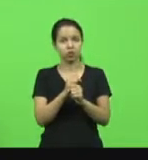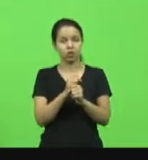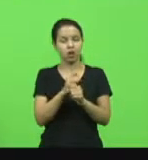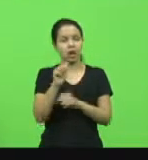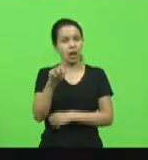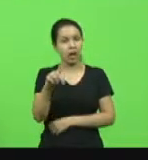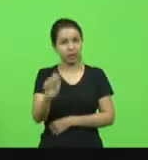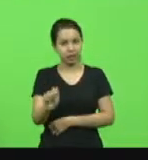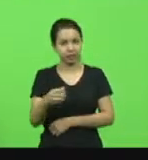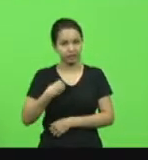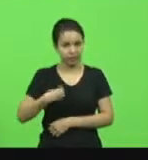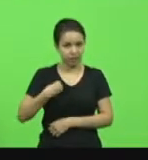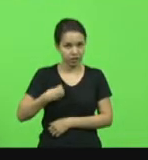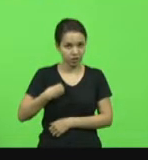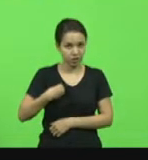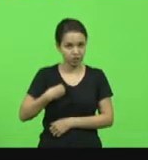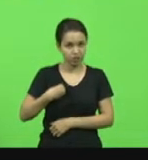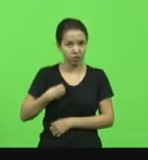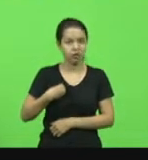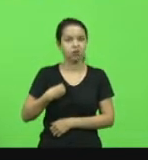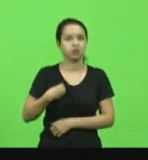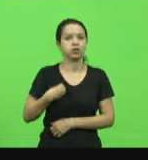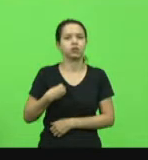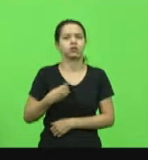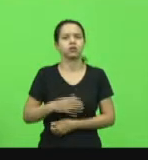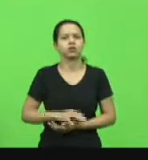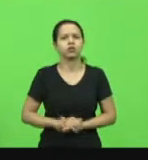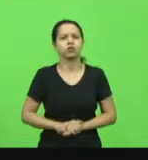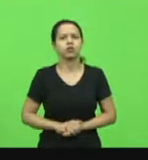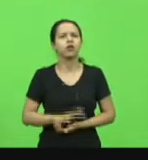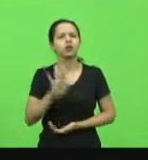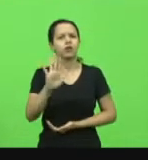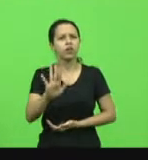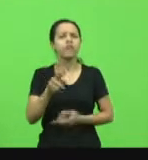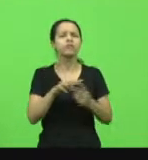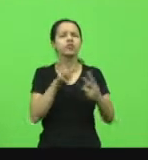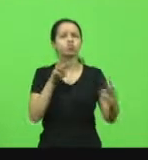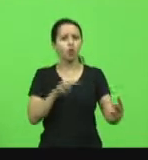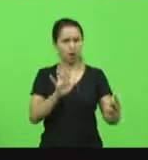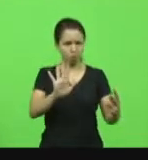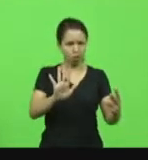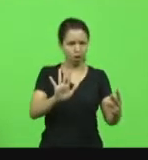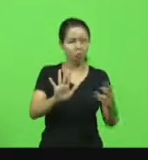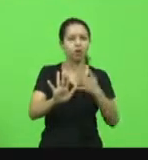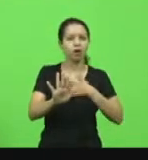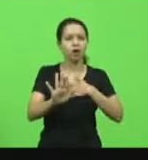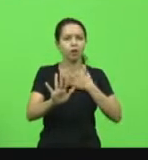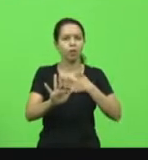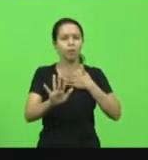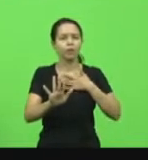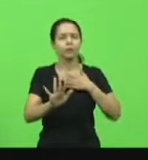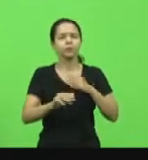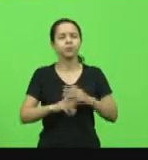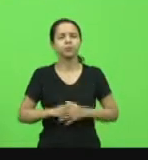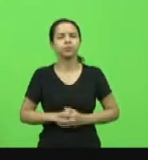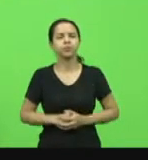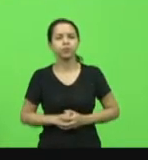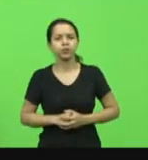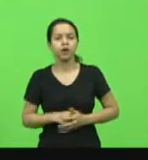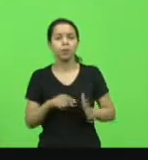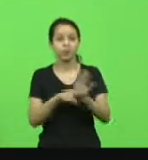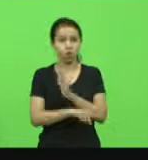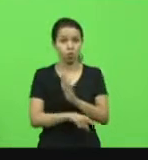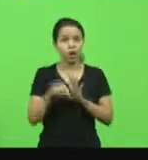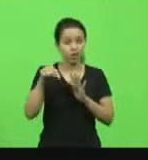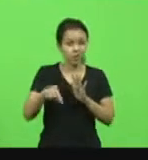presente. Já chamo, V. Exª, deputada. Já chamo quem estiver virtual. Consulto, senhores deputados e deputadas, que